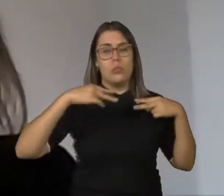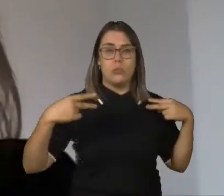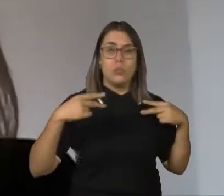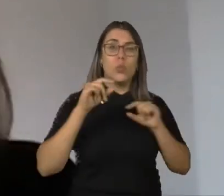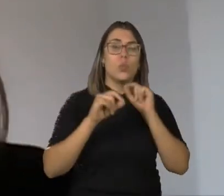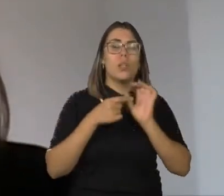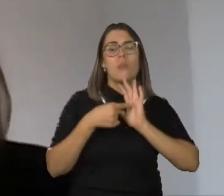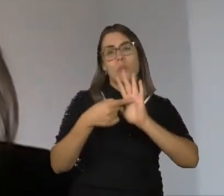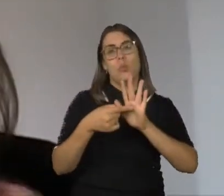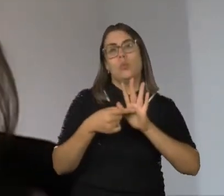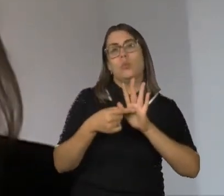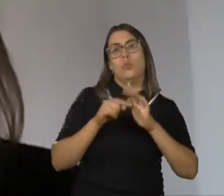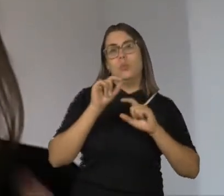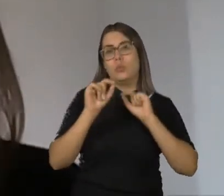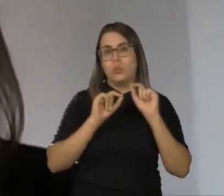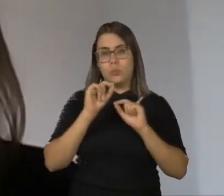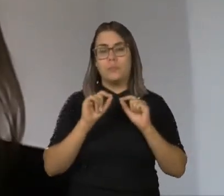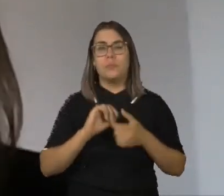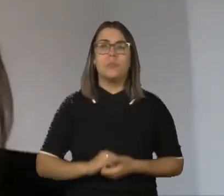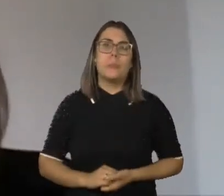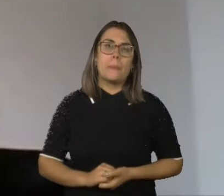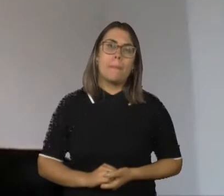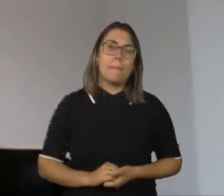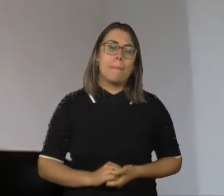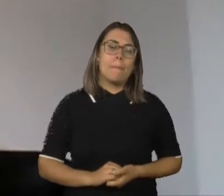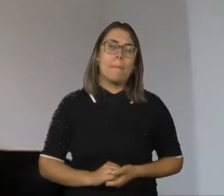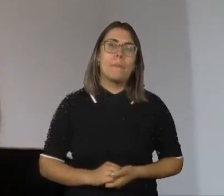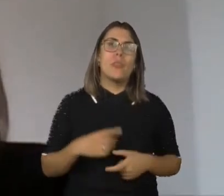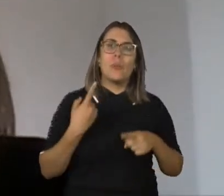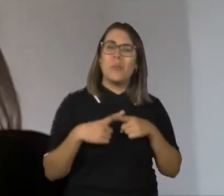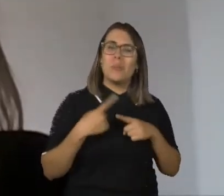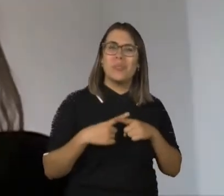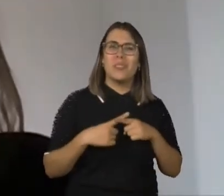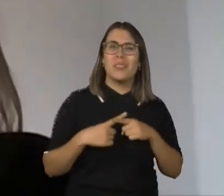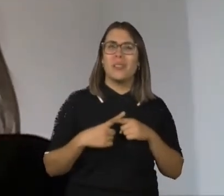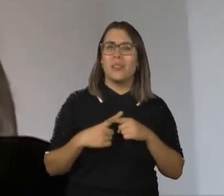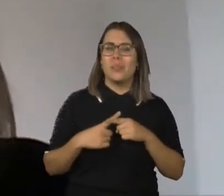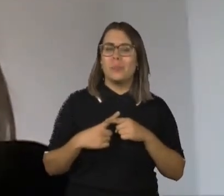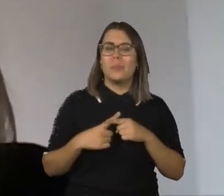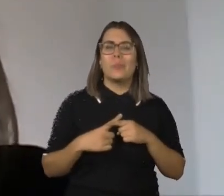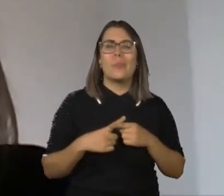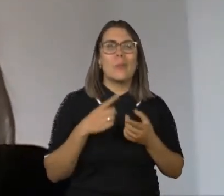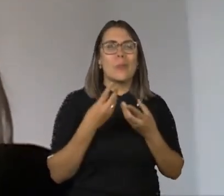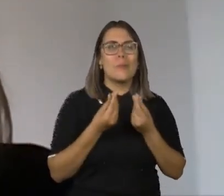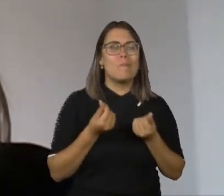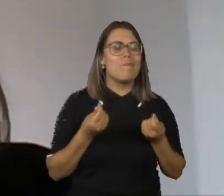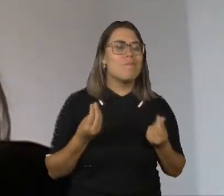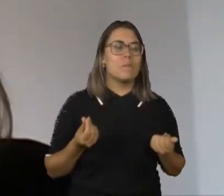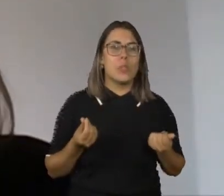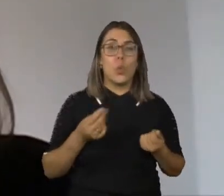entre genótipo e fenótipo. Porque, justamente, ela ainda não é um